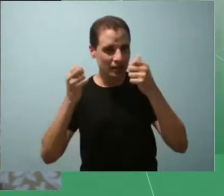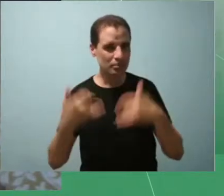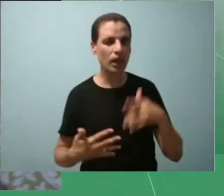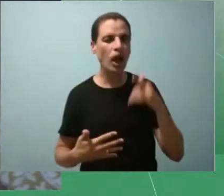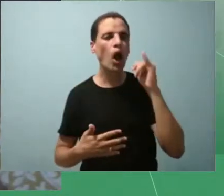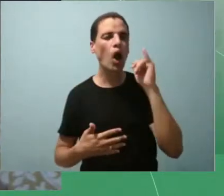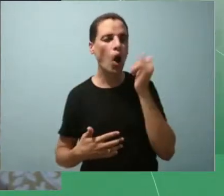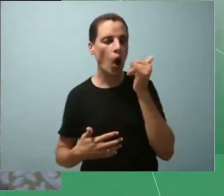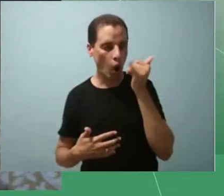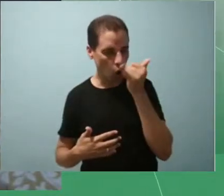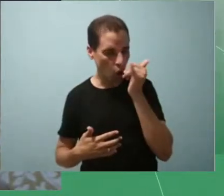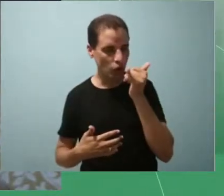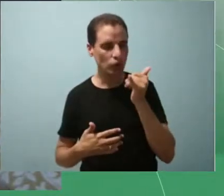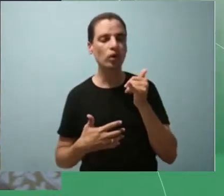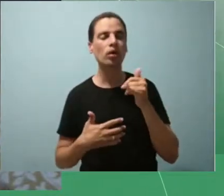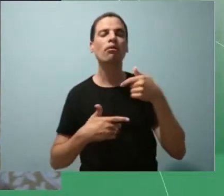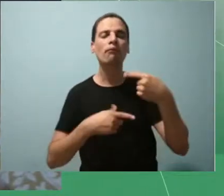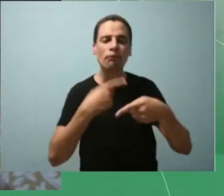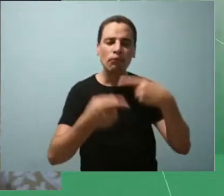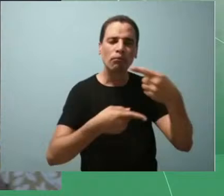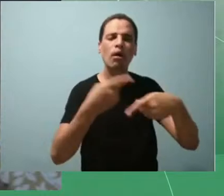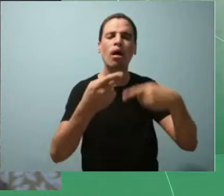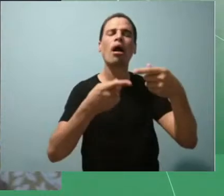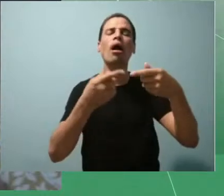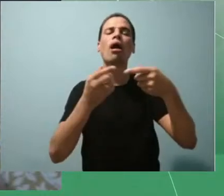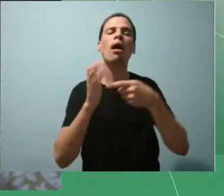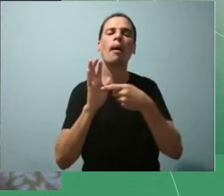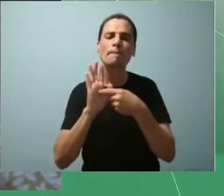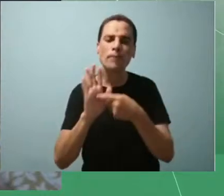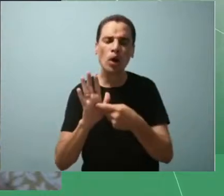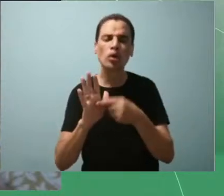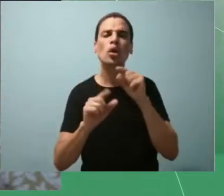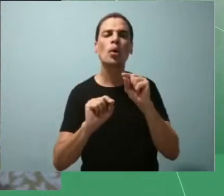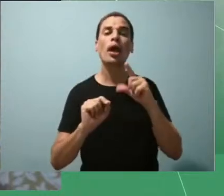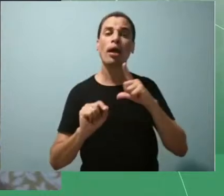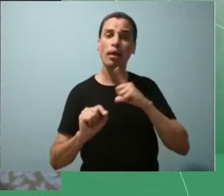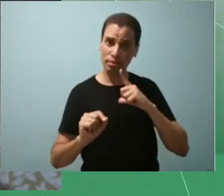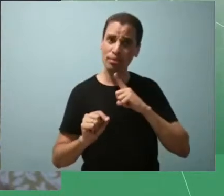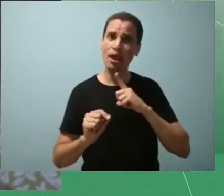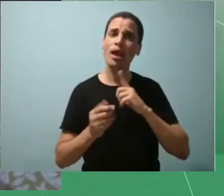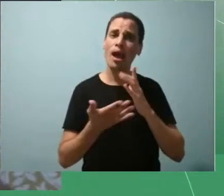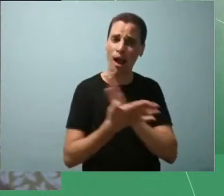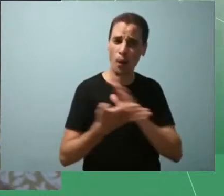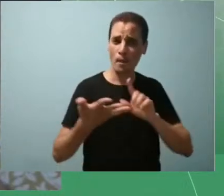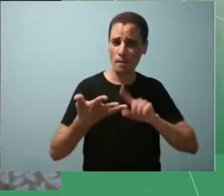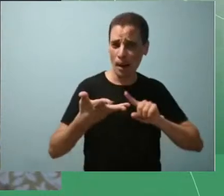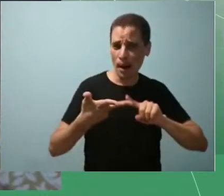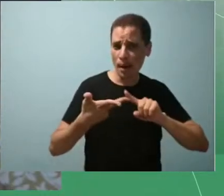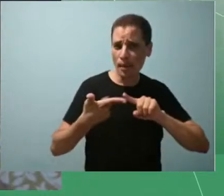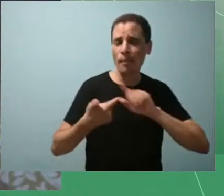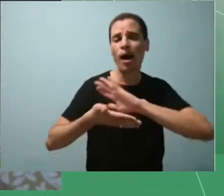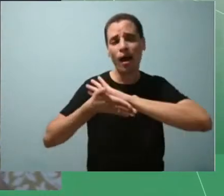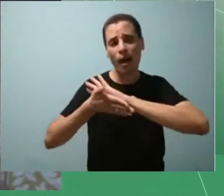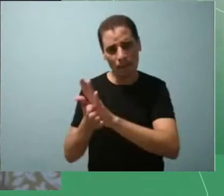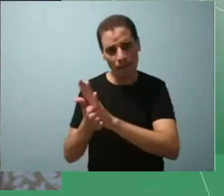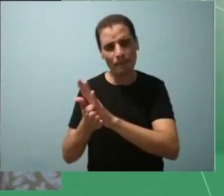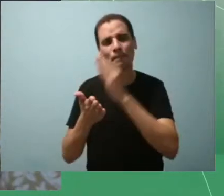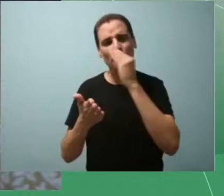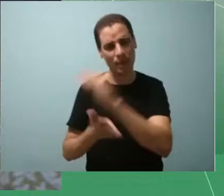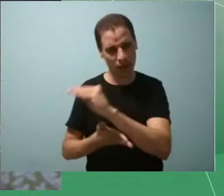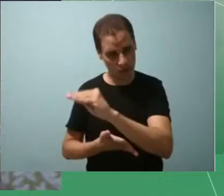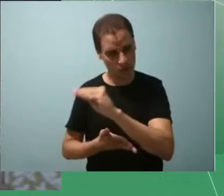seu desenrolar acaba revelando práticas igualmente preconceituosas na forma em que está estruturado